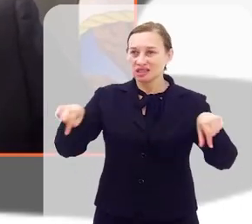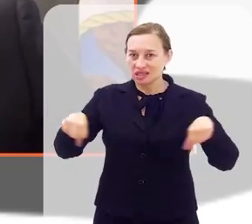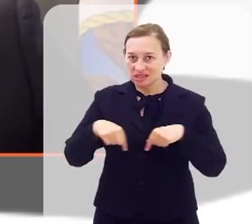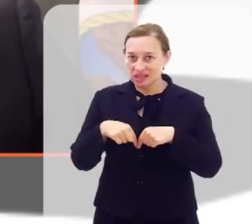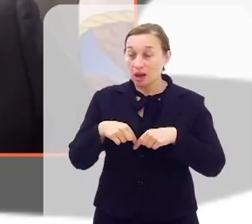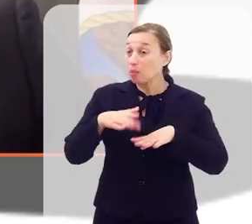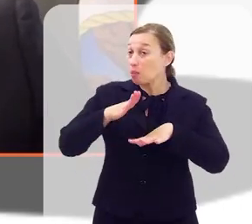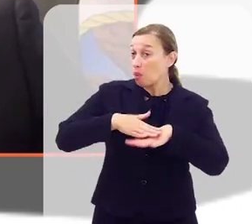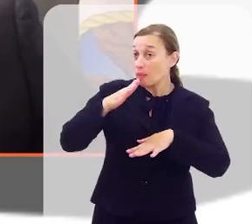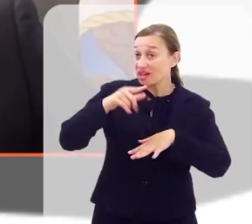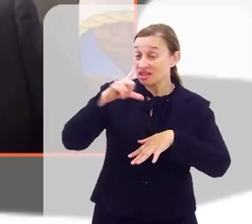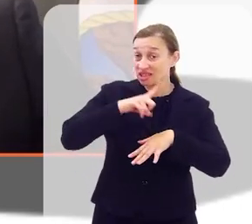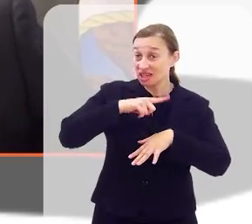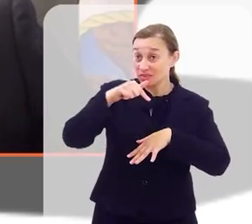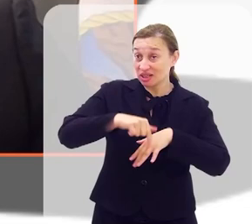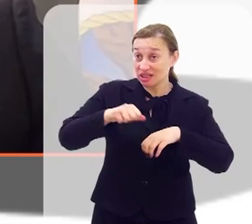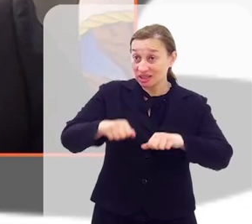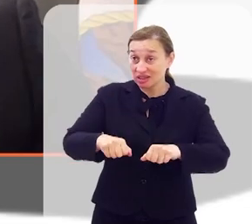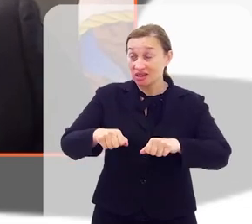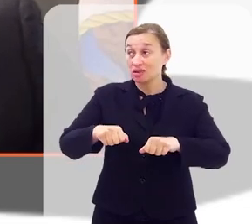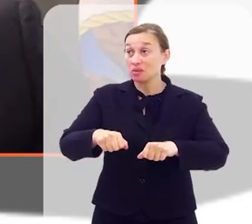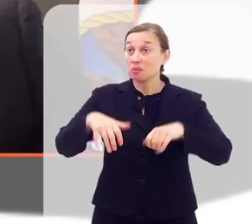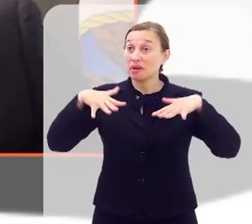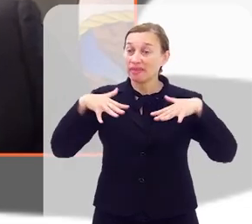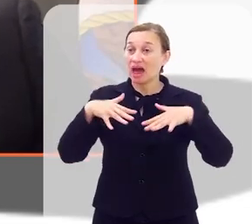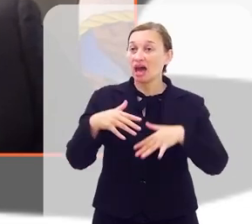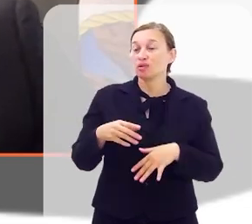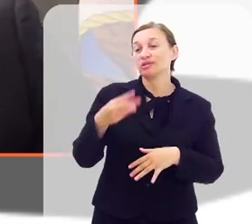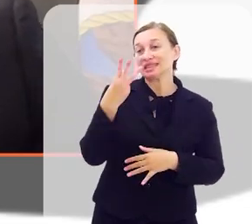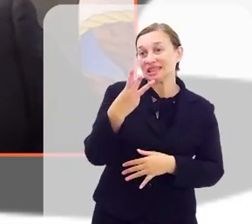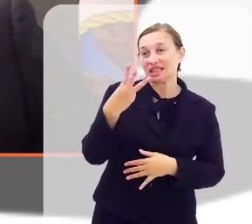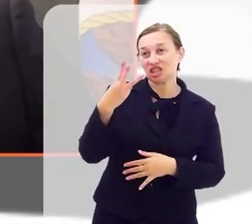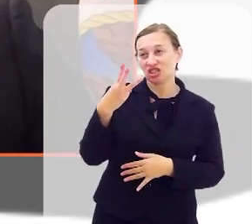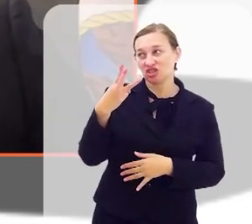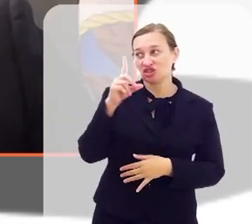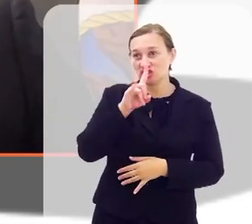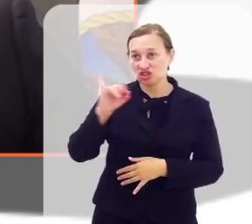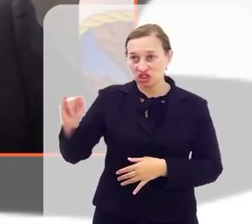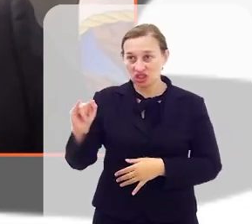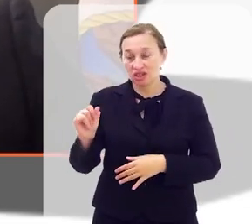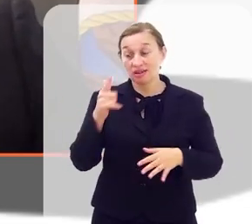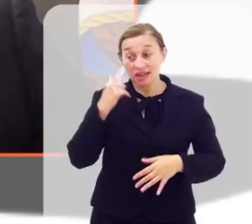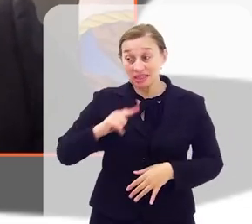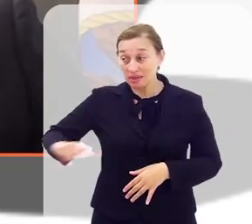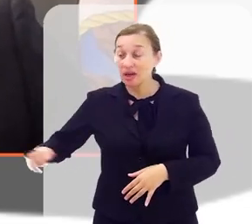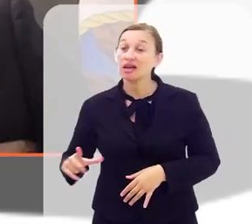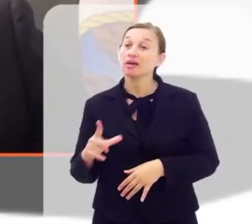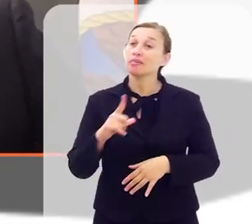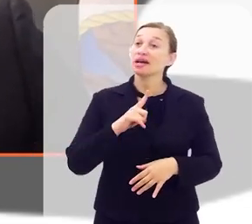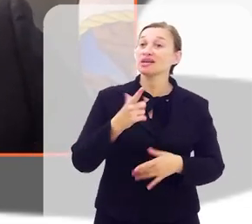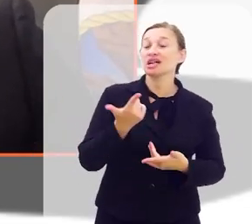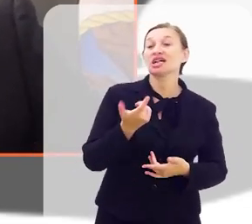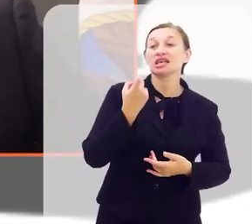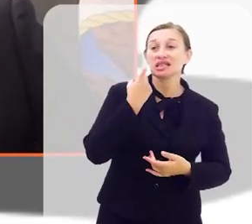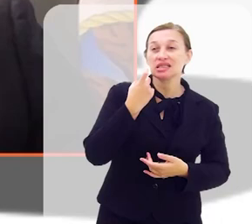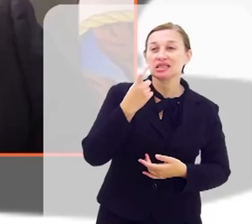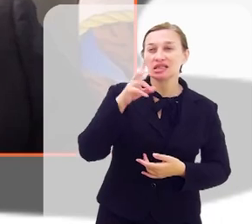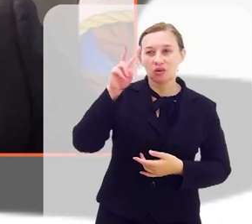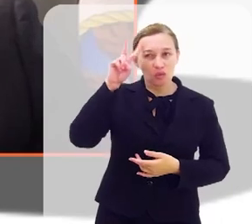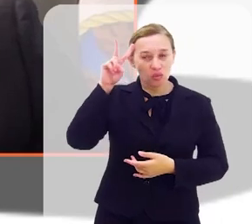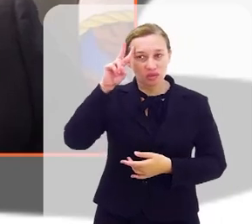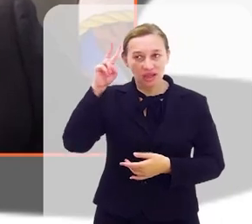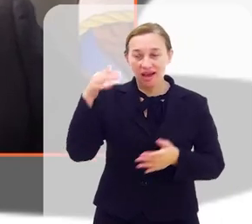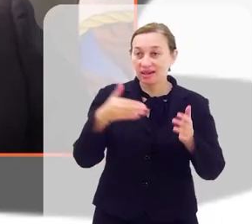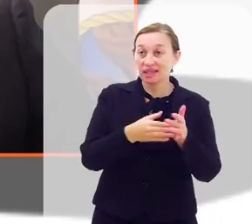mais que nós temos aqui o plenário três vezes por semana, mas ele é aberto de segunda a sexta, de nove e meia da manhã às cinco da